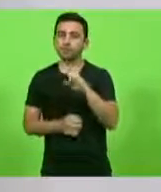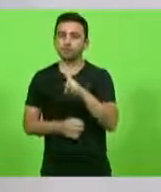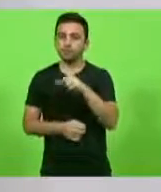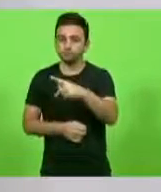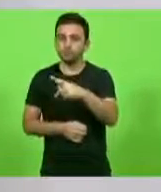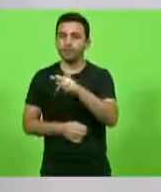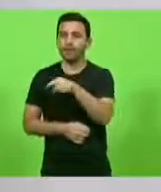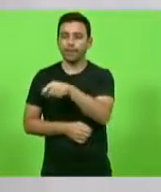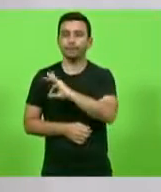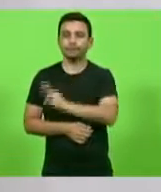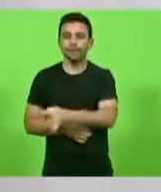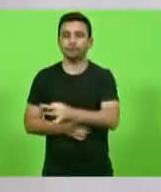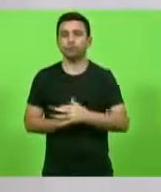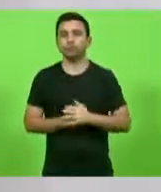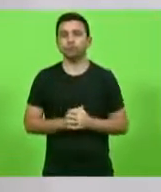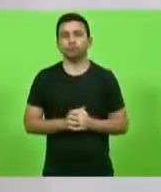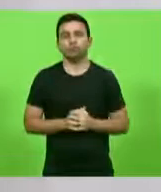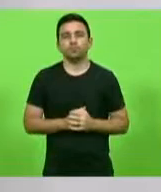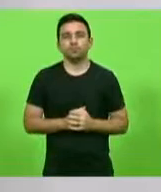ele que está certo.